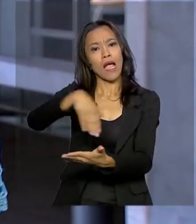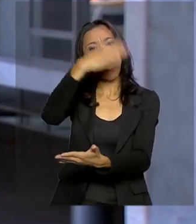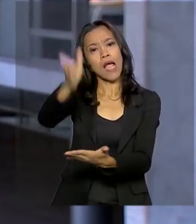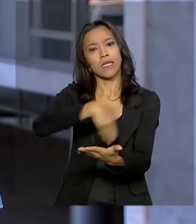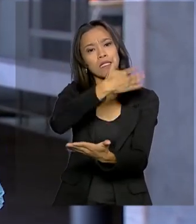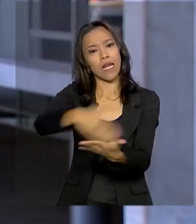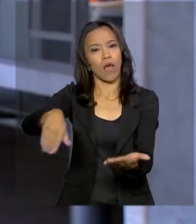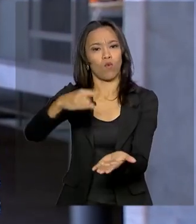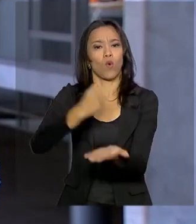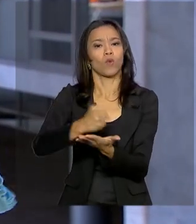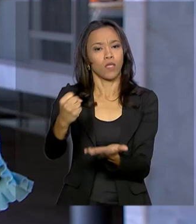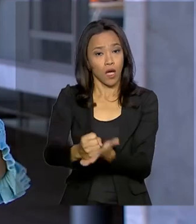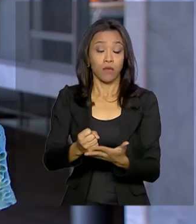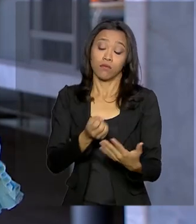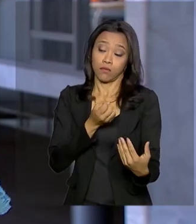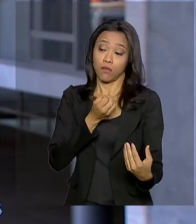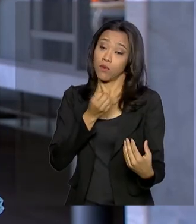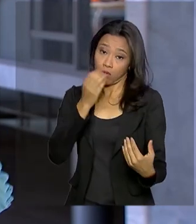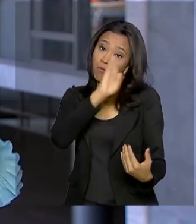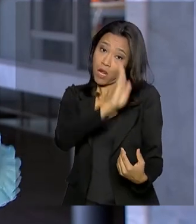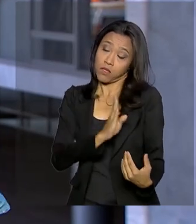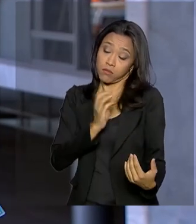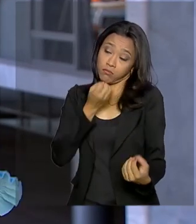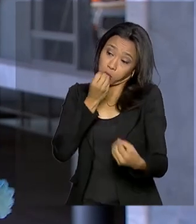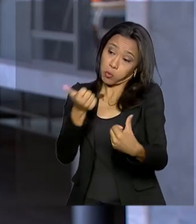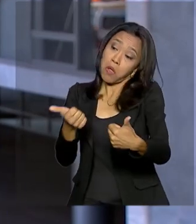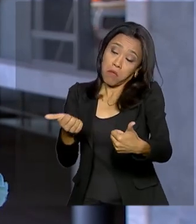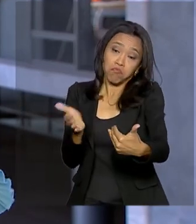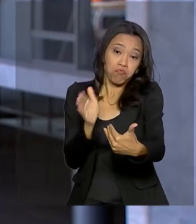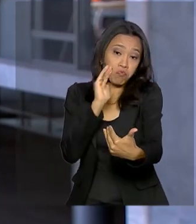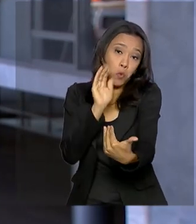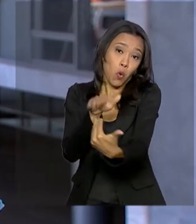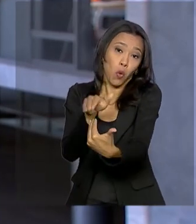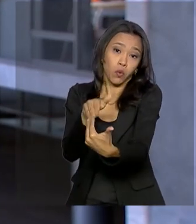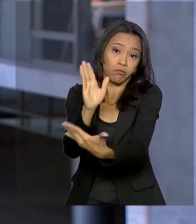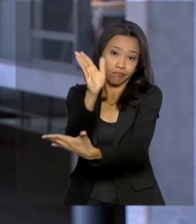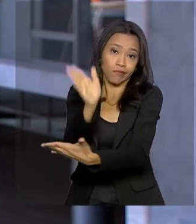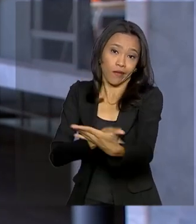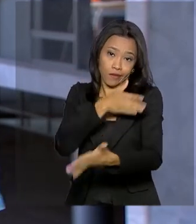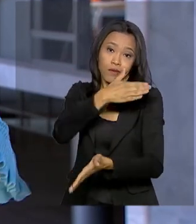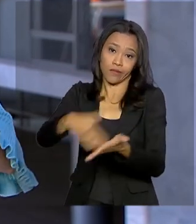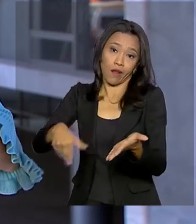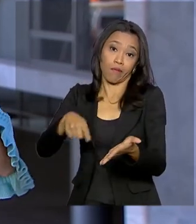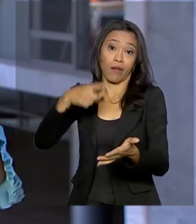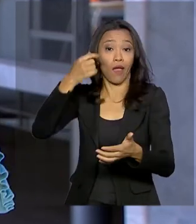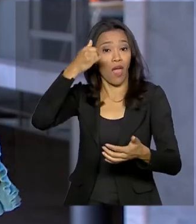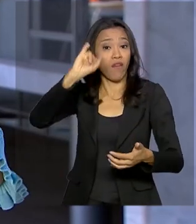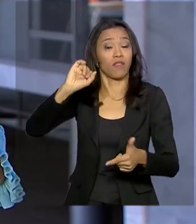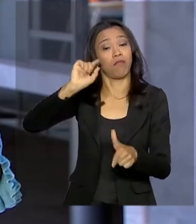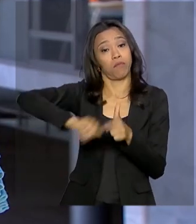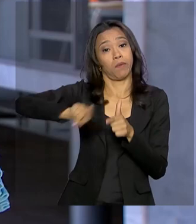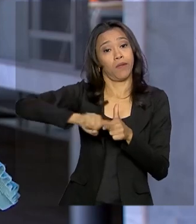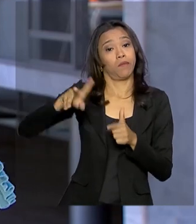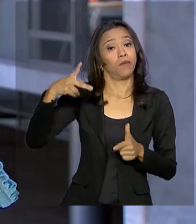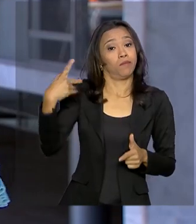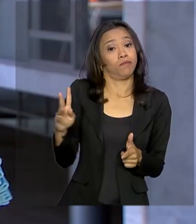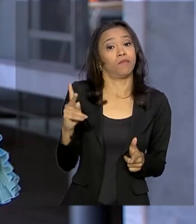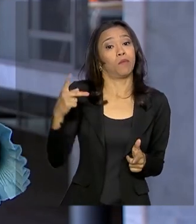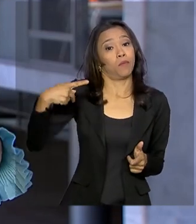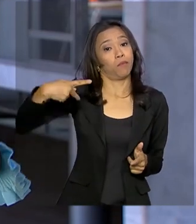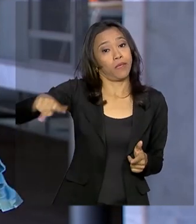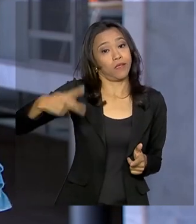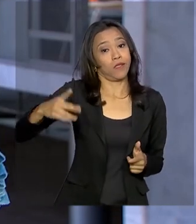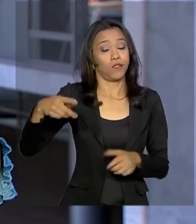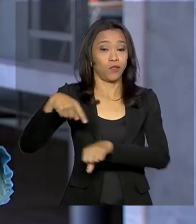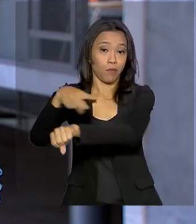aceitou esse cancelamento para evitar prejuízos, então, ao presidente paraguaio. De forma que, agora, a expectativa é pela